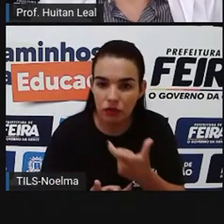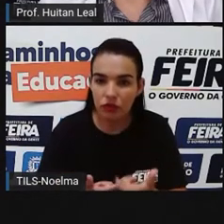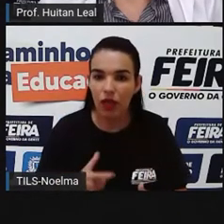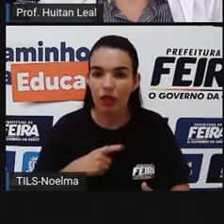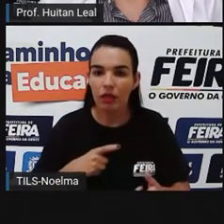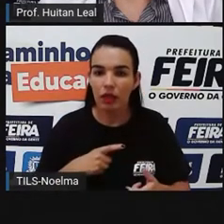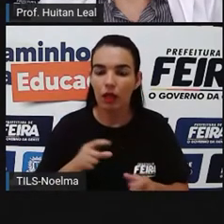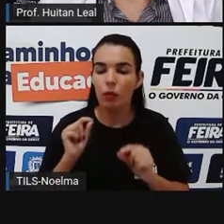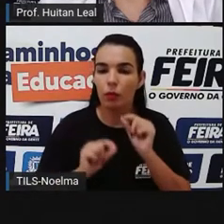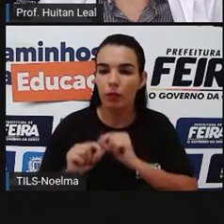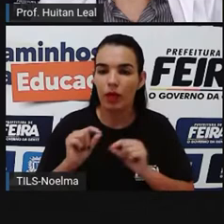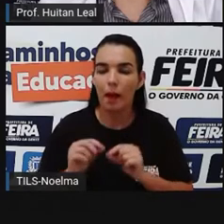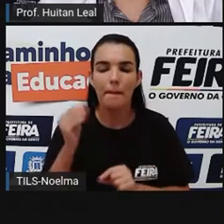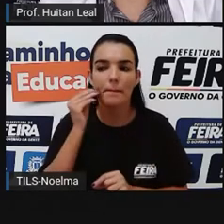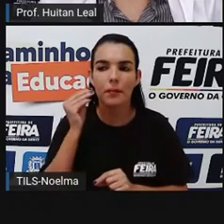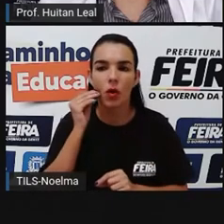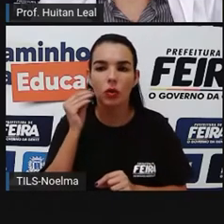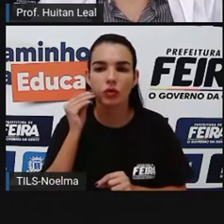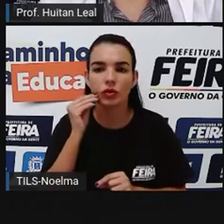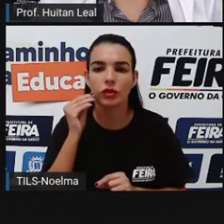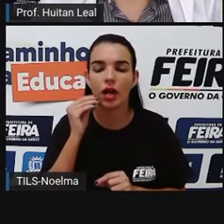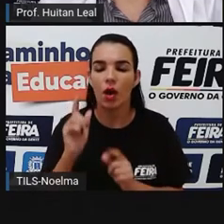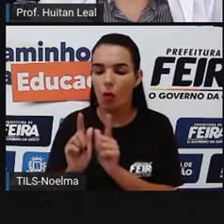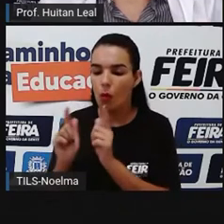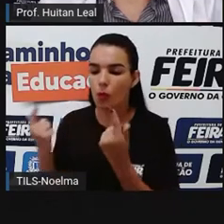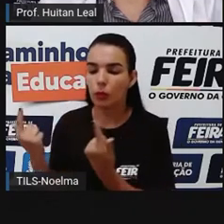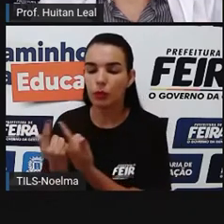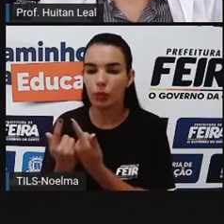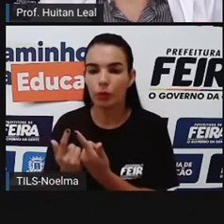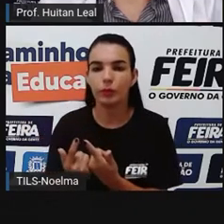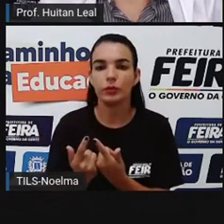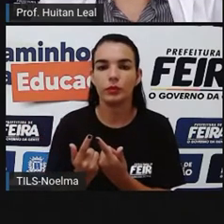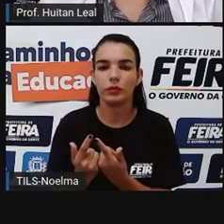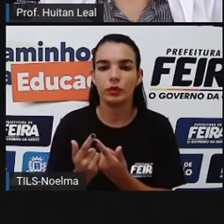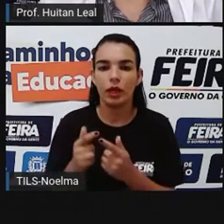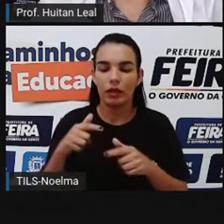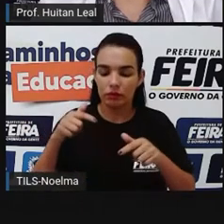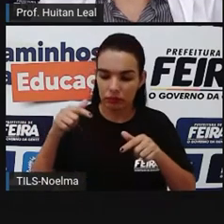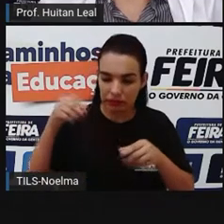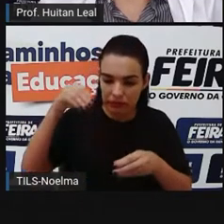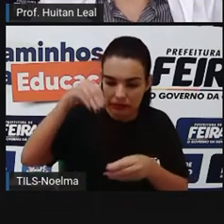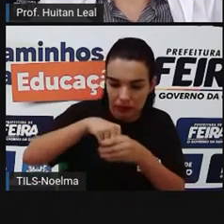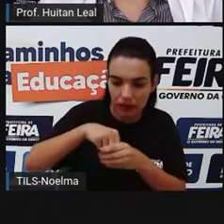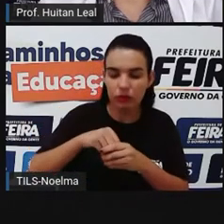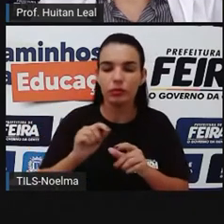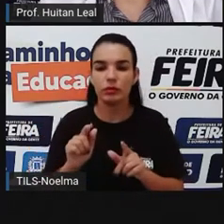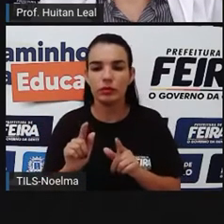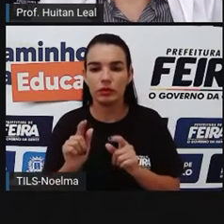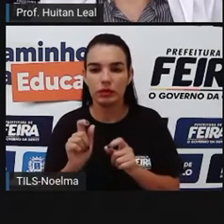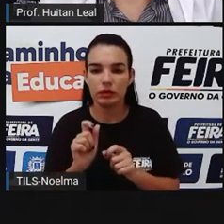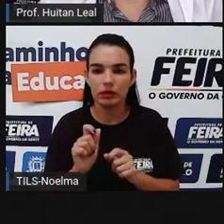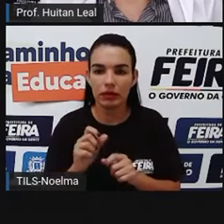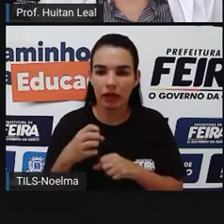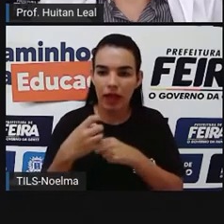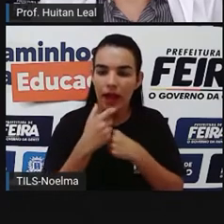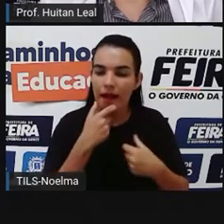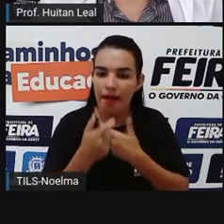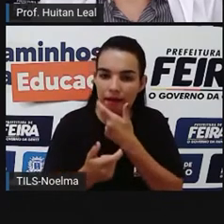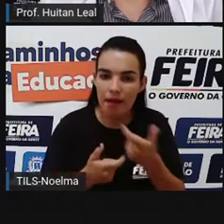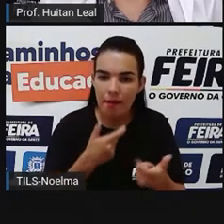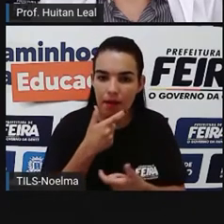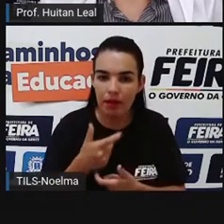que indica ação, uma situação ou mudança de estado. os verbos podem ser flexionados em pessoa,